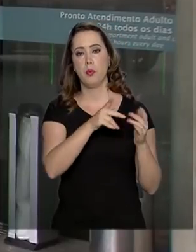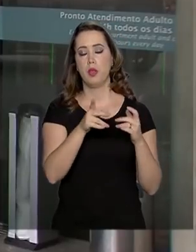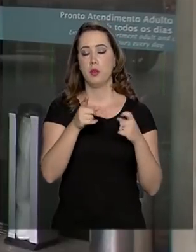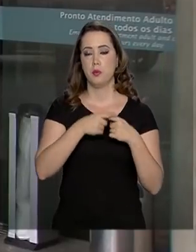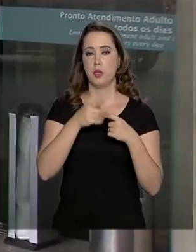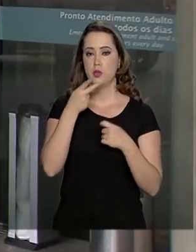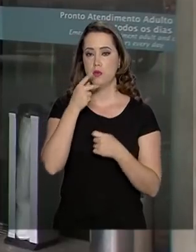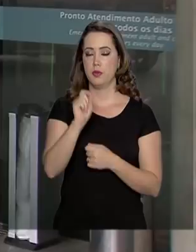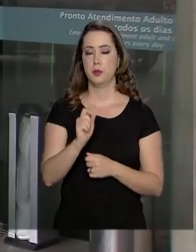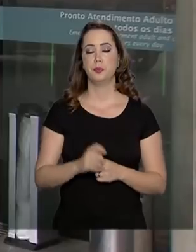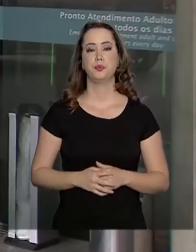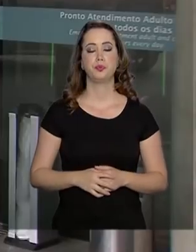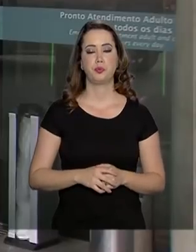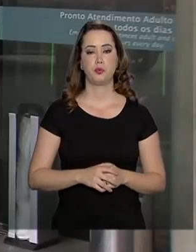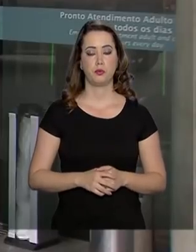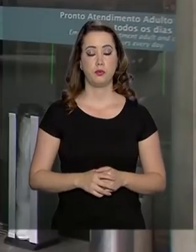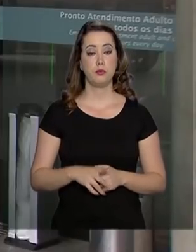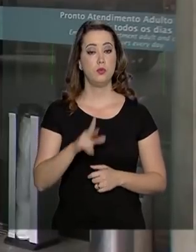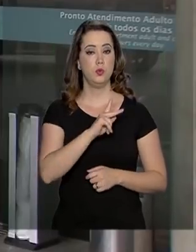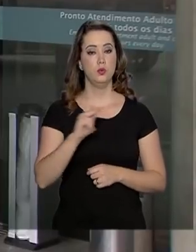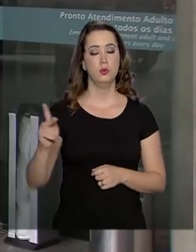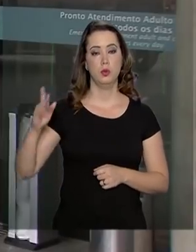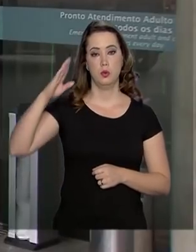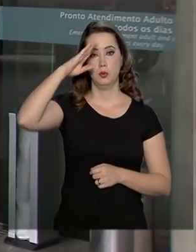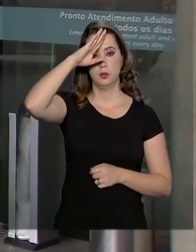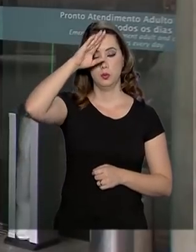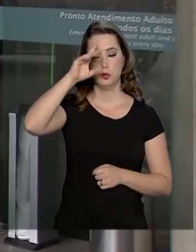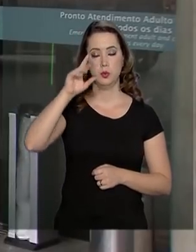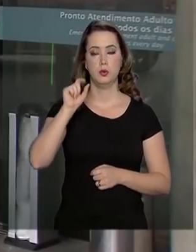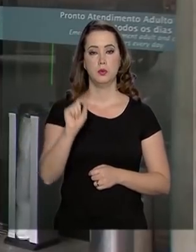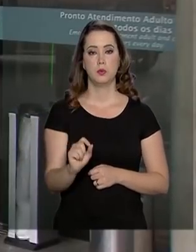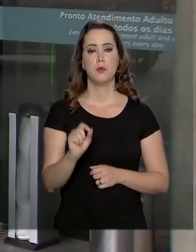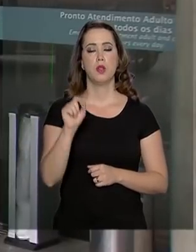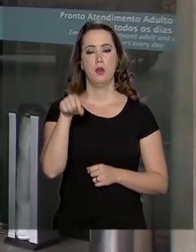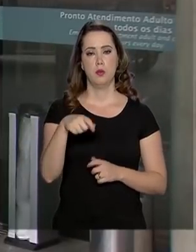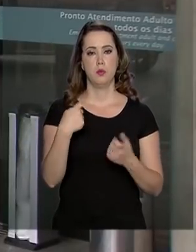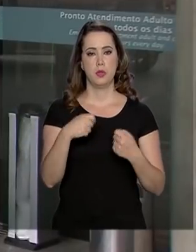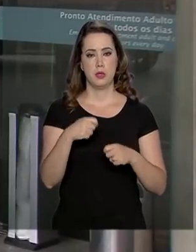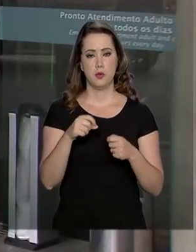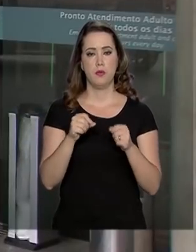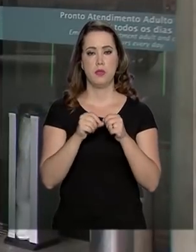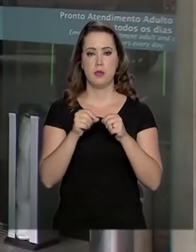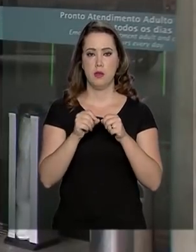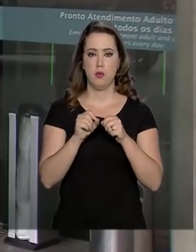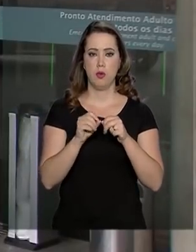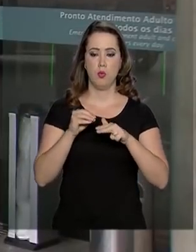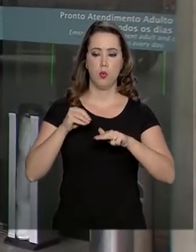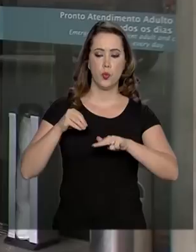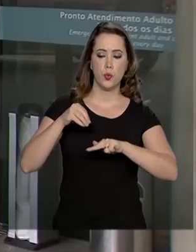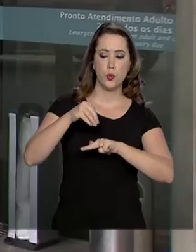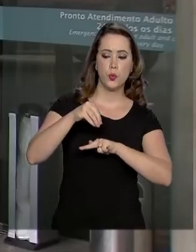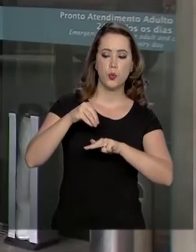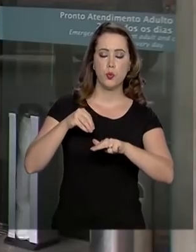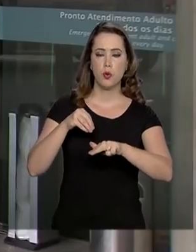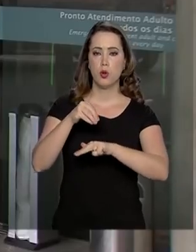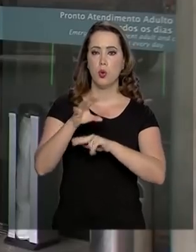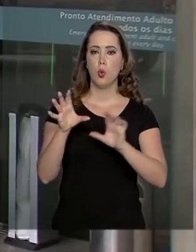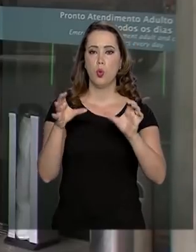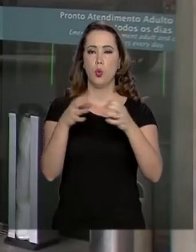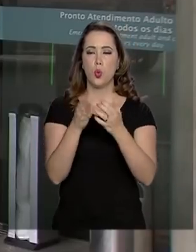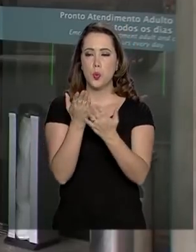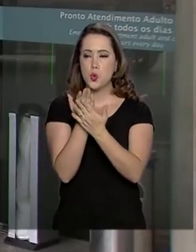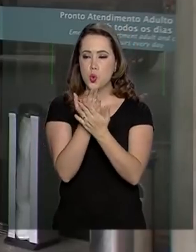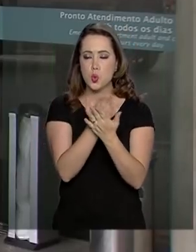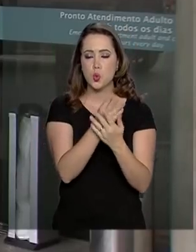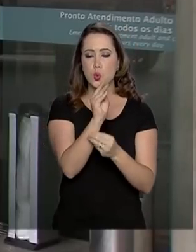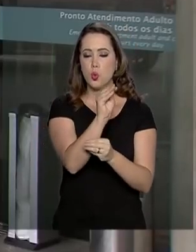Diz a nota, o excelentíssimo presidente da República, Jair Bolsonaro, foi submetido à avaliação médica multiprofissional na manhã desta